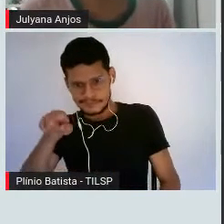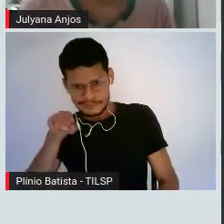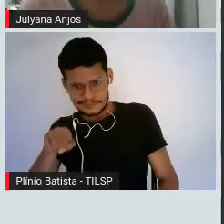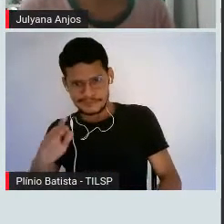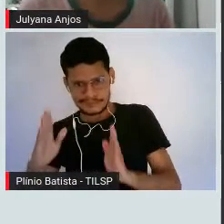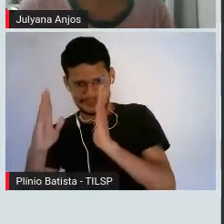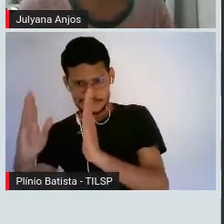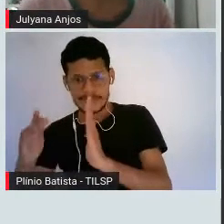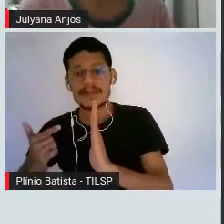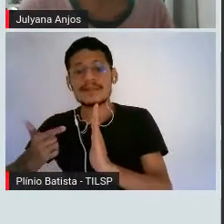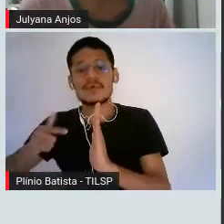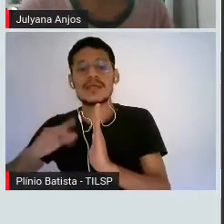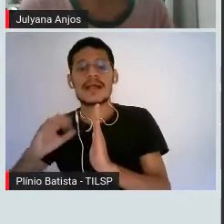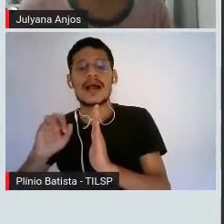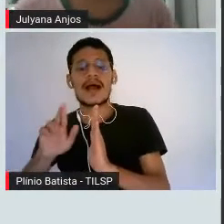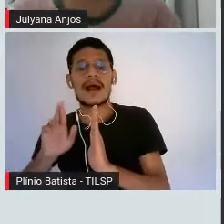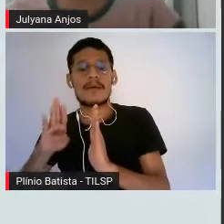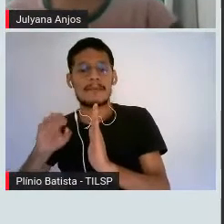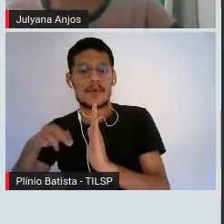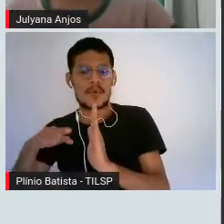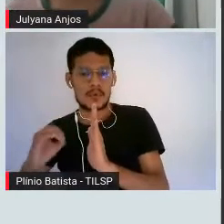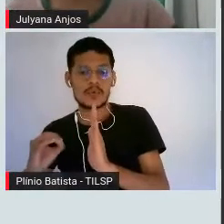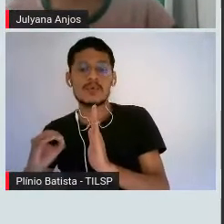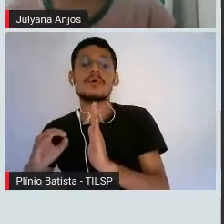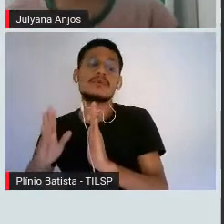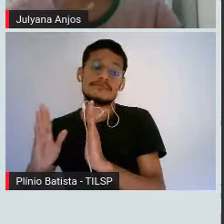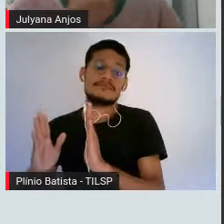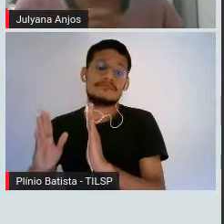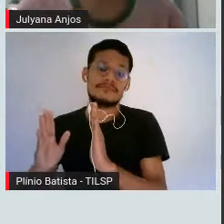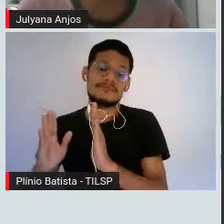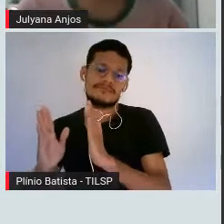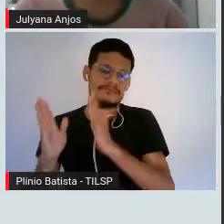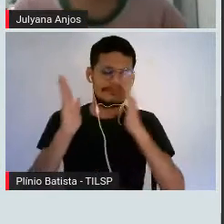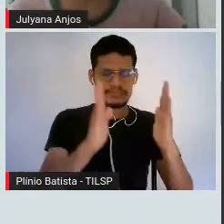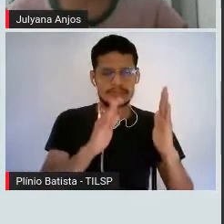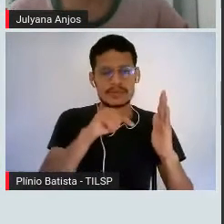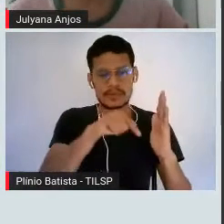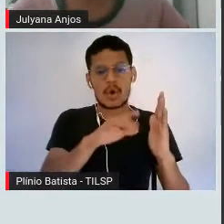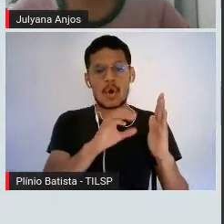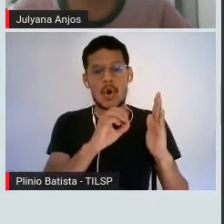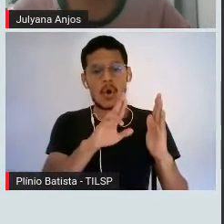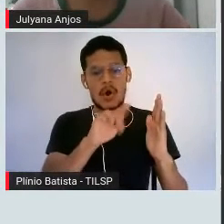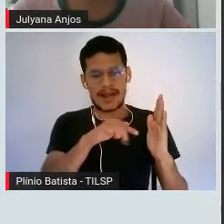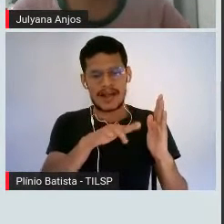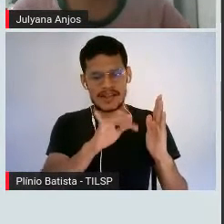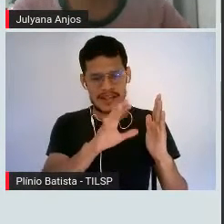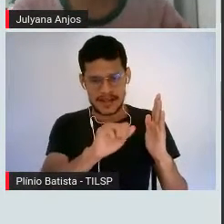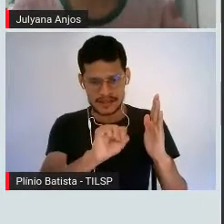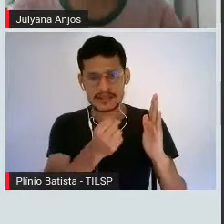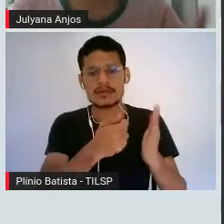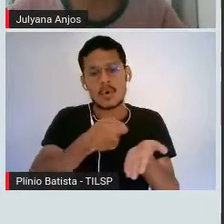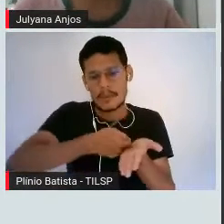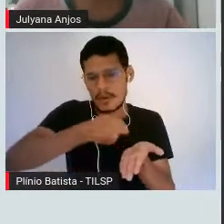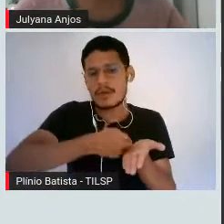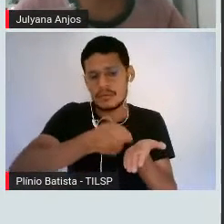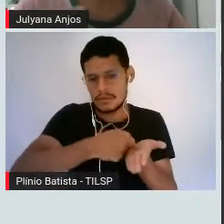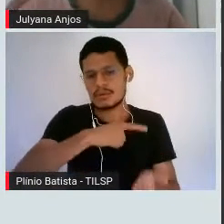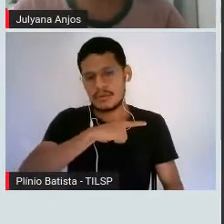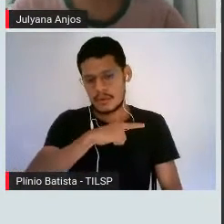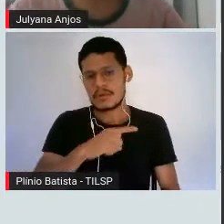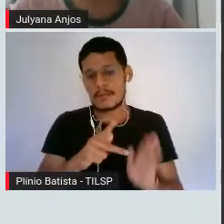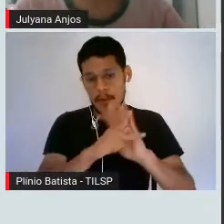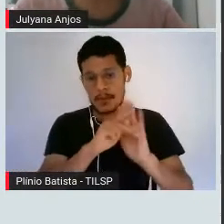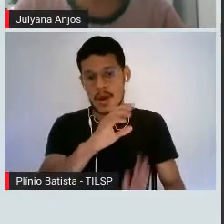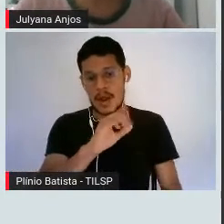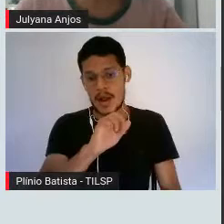carbono, na maioria delas, tá? E nas moléculas orgânicas, a gente vai ter que ter, obrigatoriamente, o carbono. E o carbono é uma